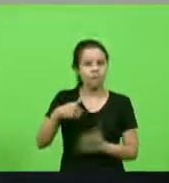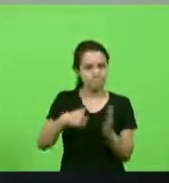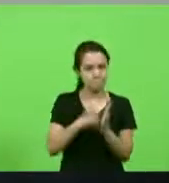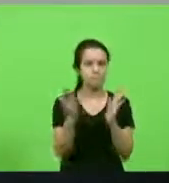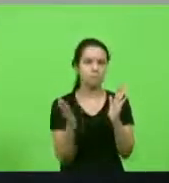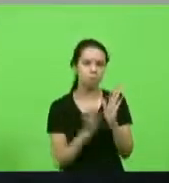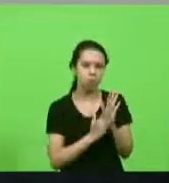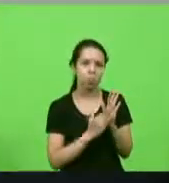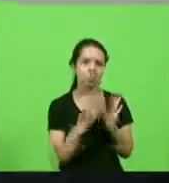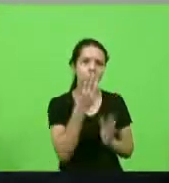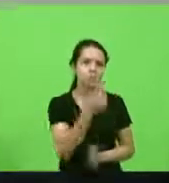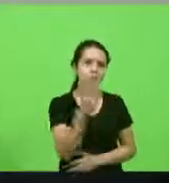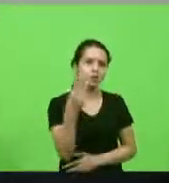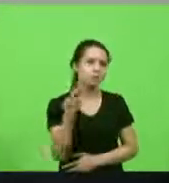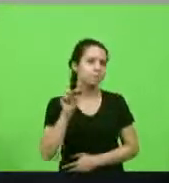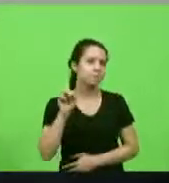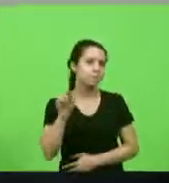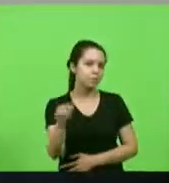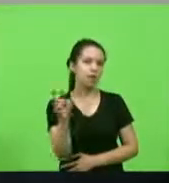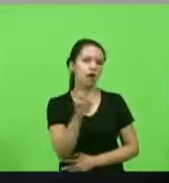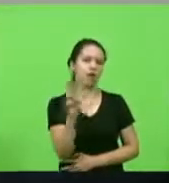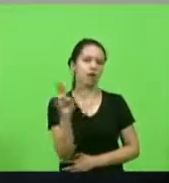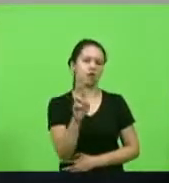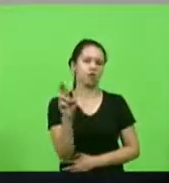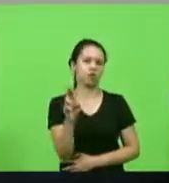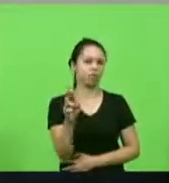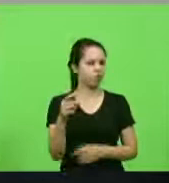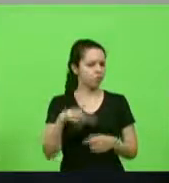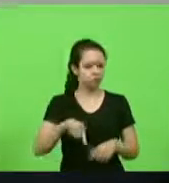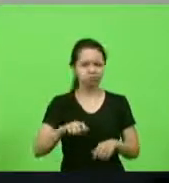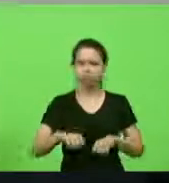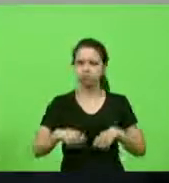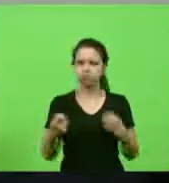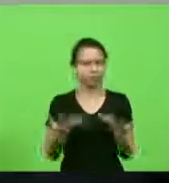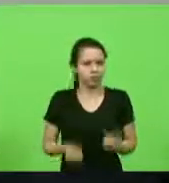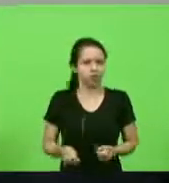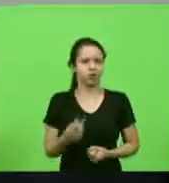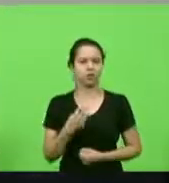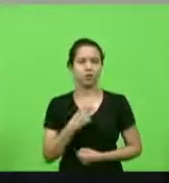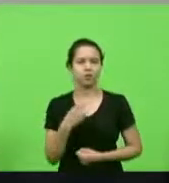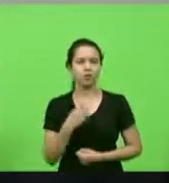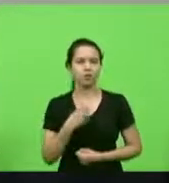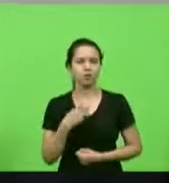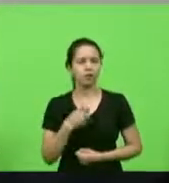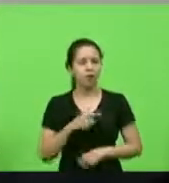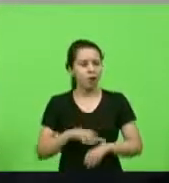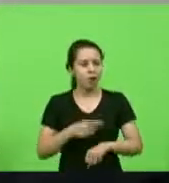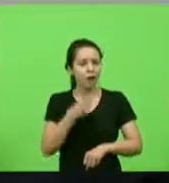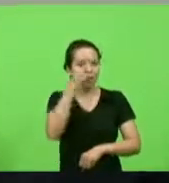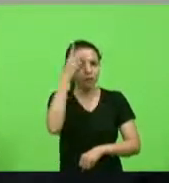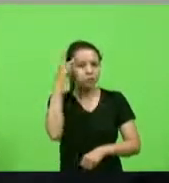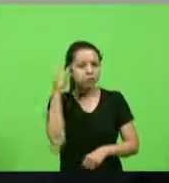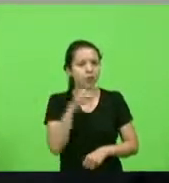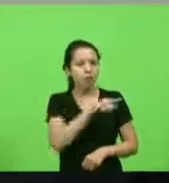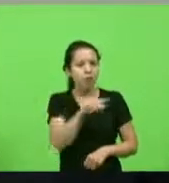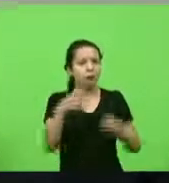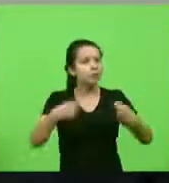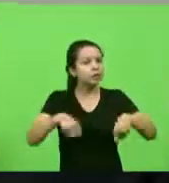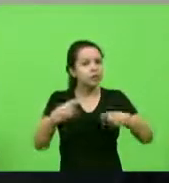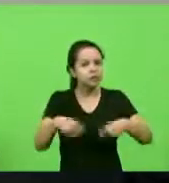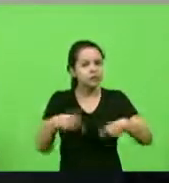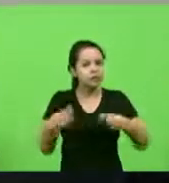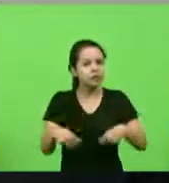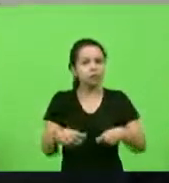33 mil reais não é possível nós não podemos aceitar isso a hora que as pessoas mais precisam a outra pessoa que